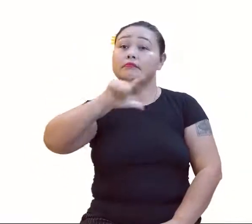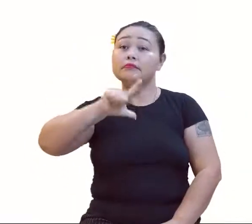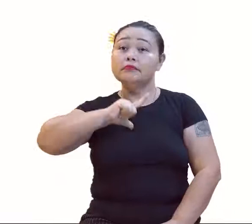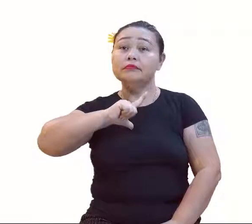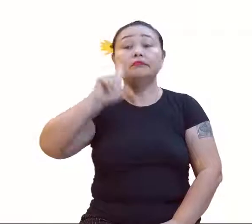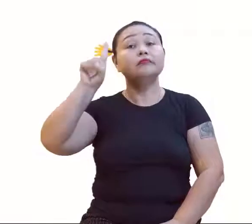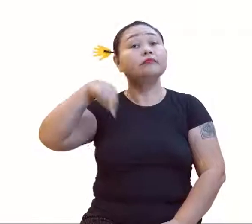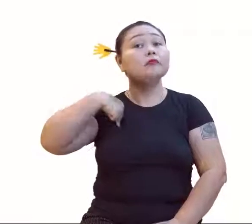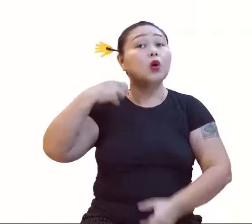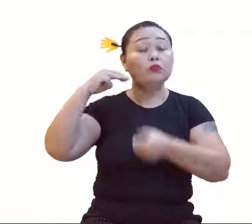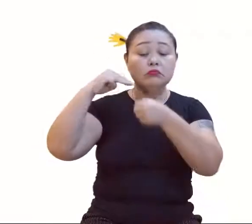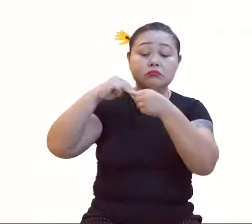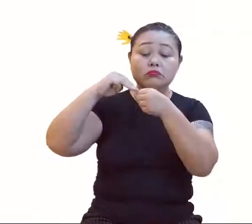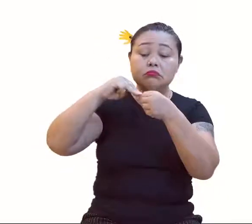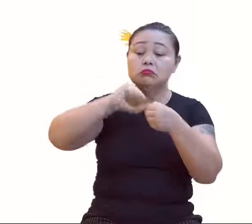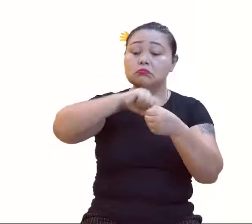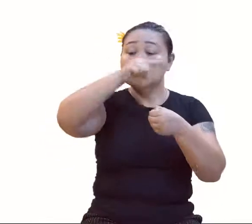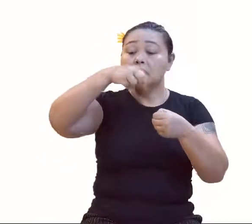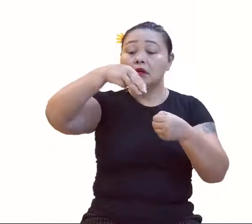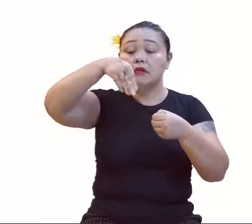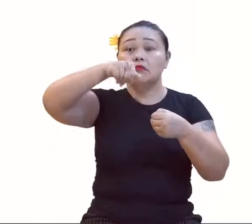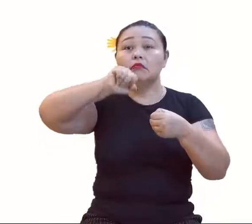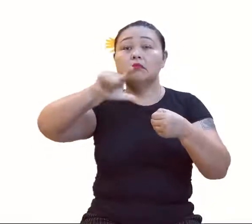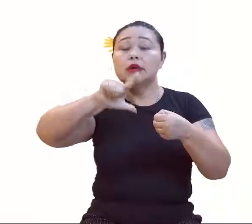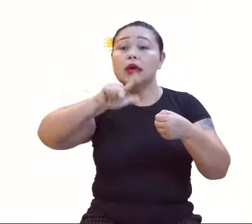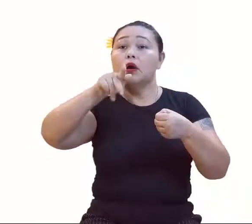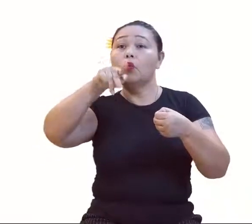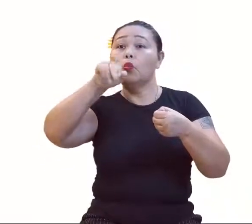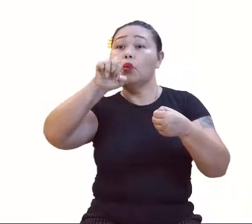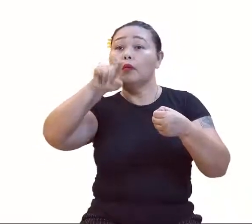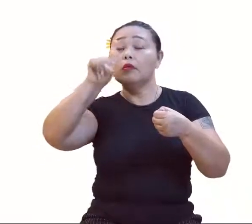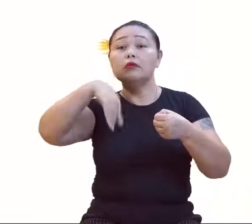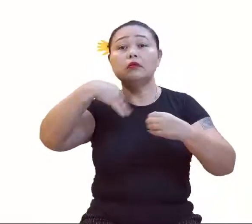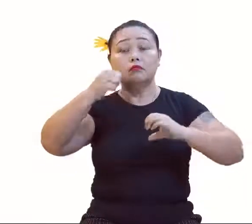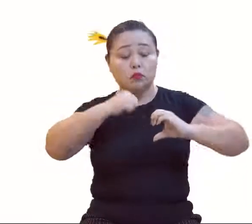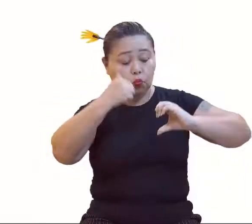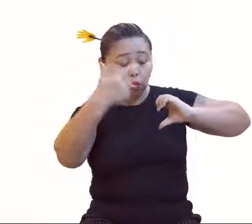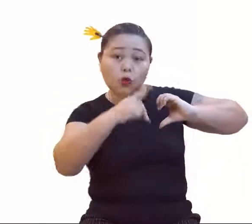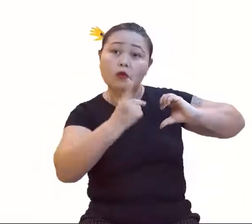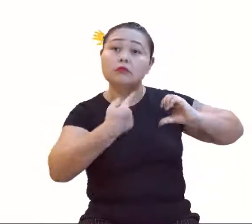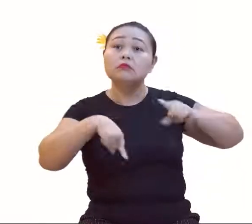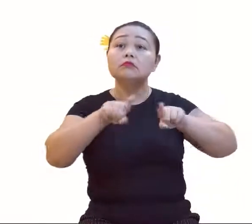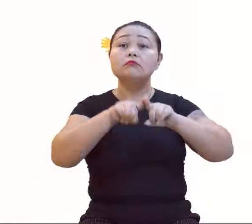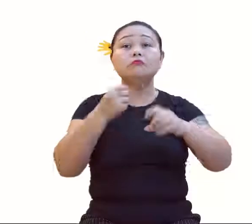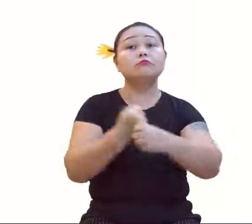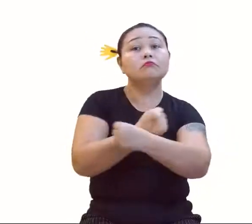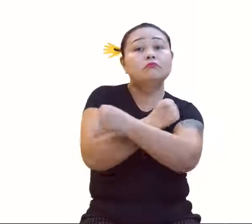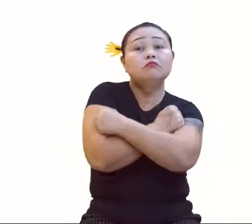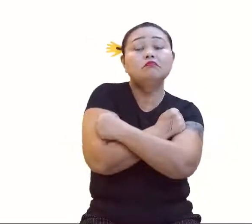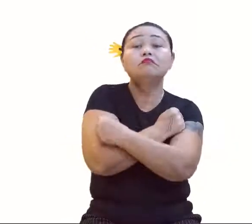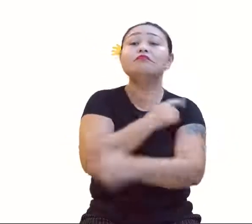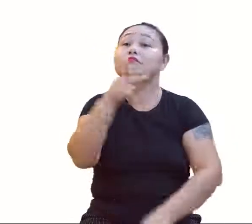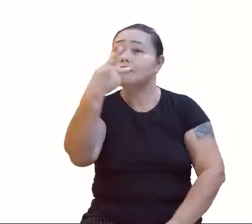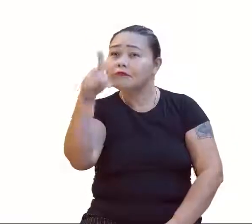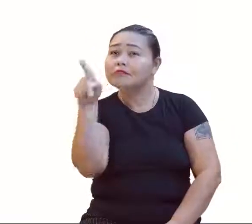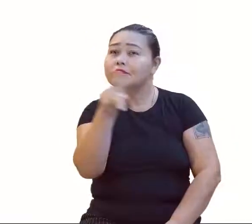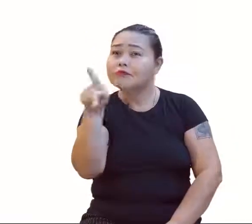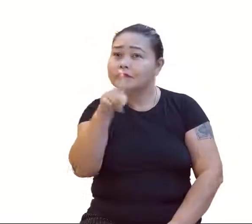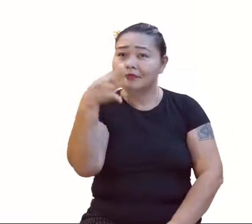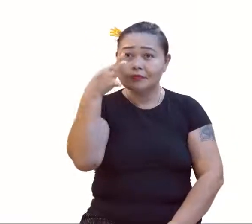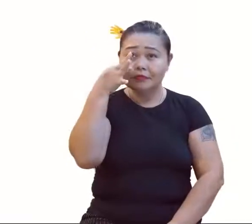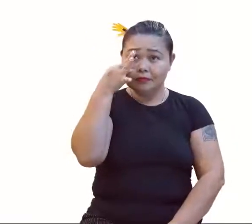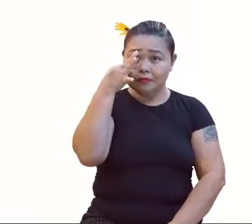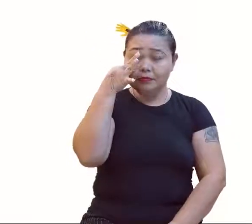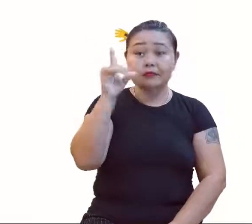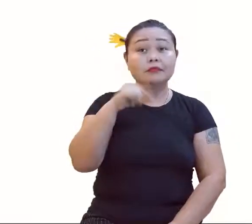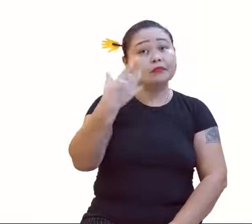Primavera, a gente manda aquele beijo no coração dos alunos. Um abraço aos professores presenciais. E vem aqui com a gente, com a